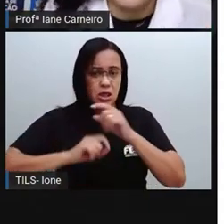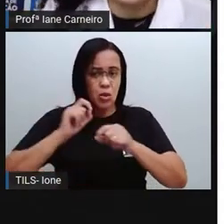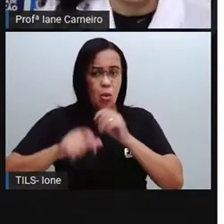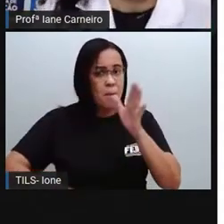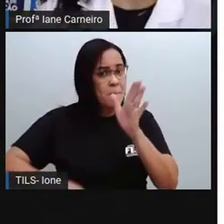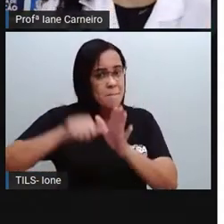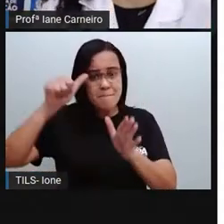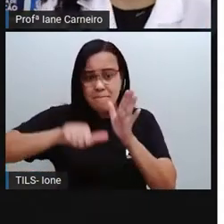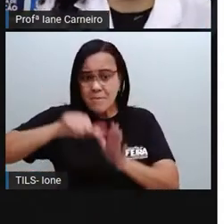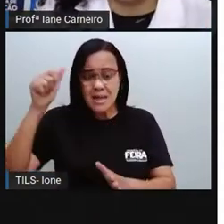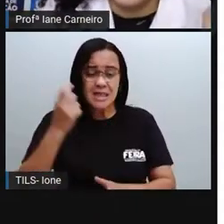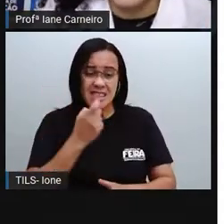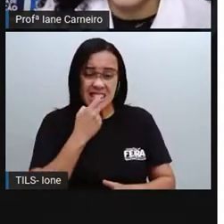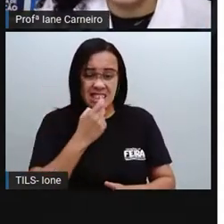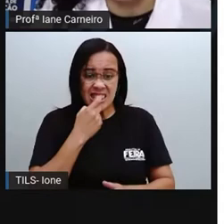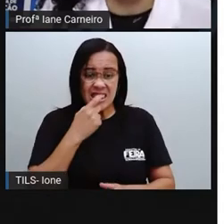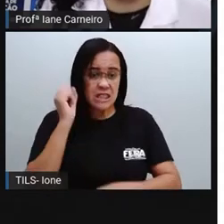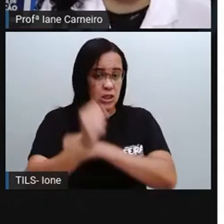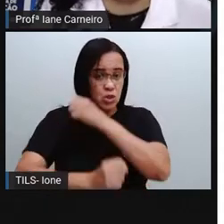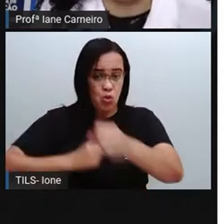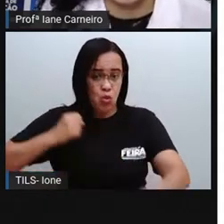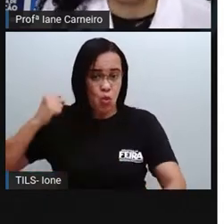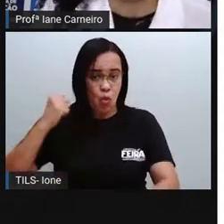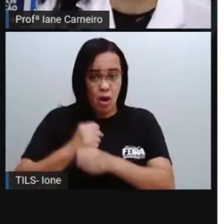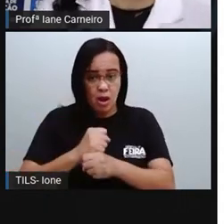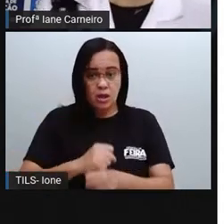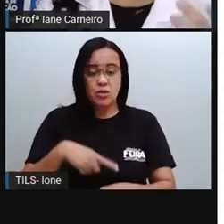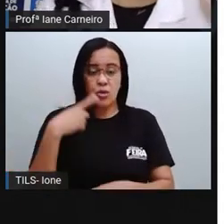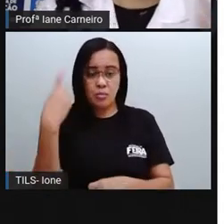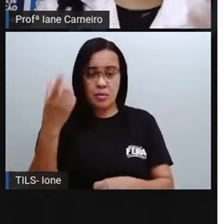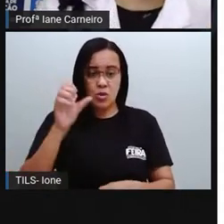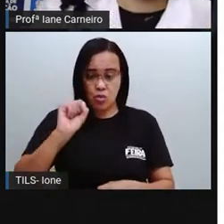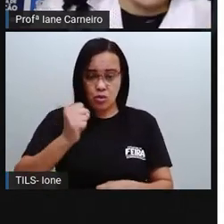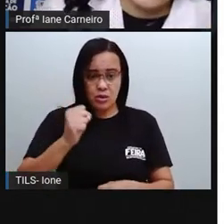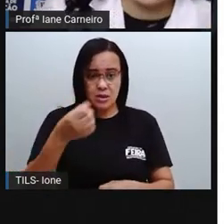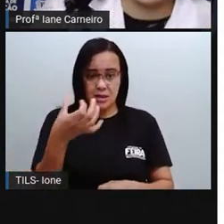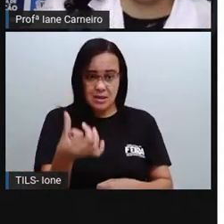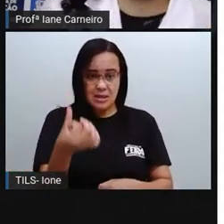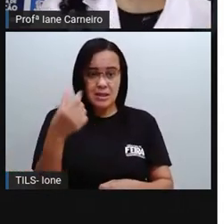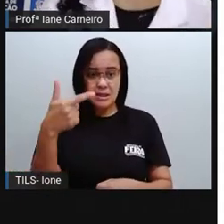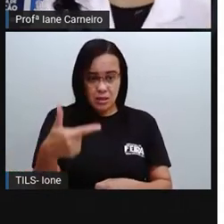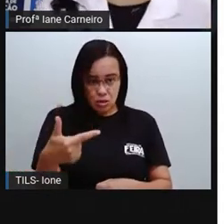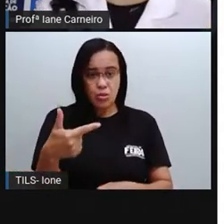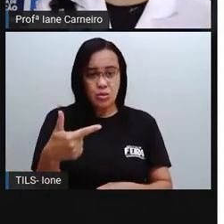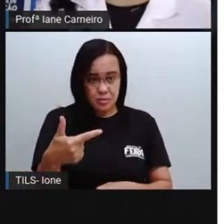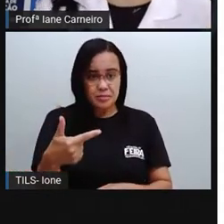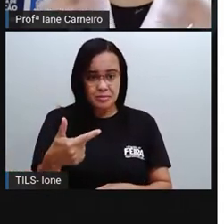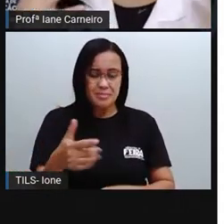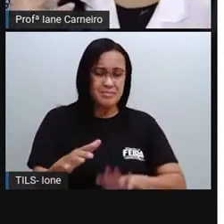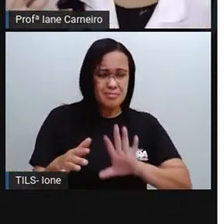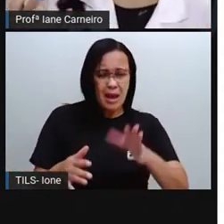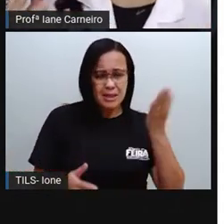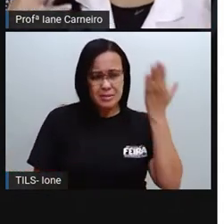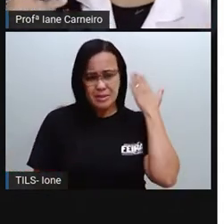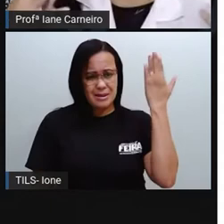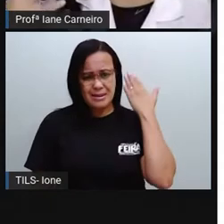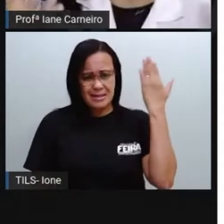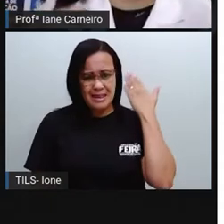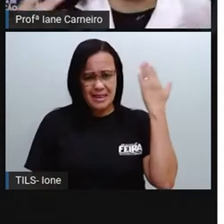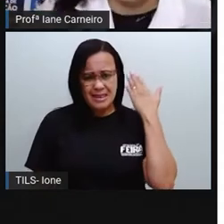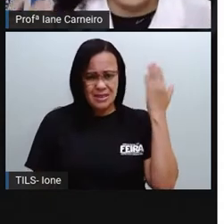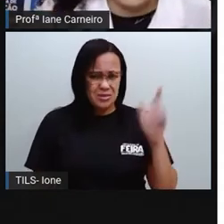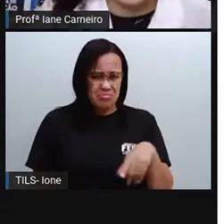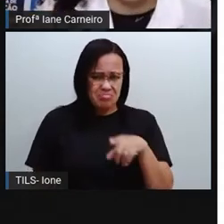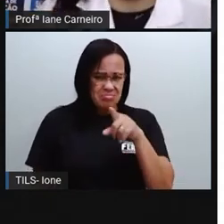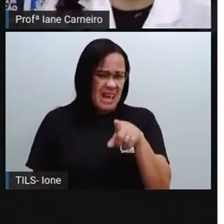feito em 1862. Não deu muito certo no início, porque os fabricantes viram